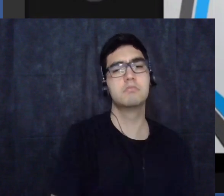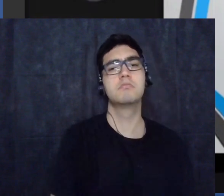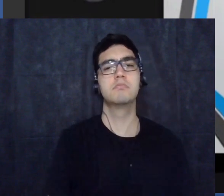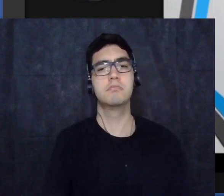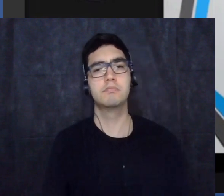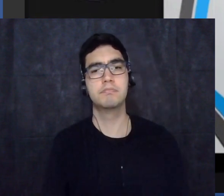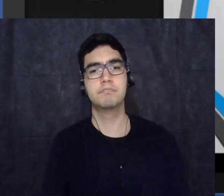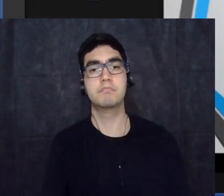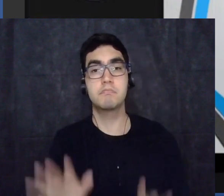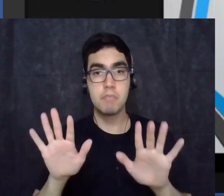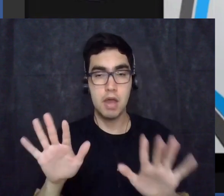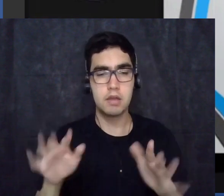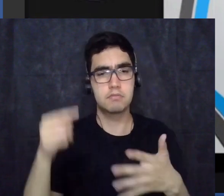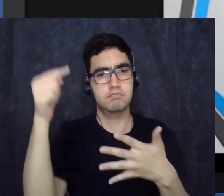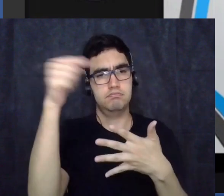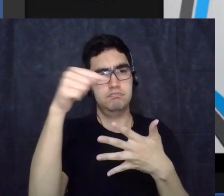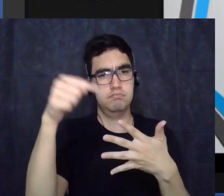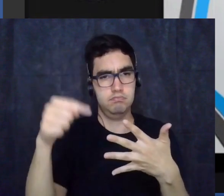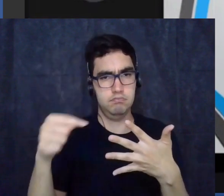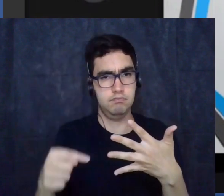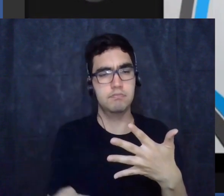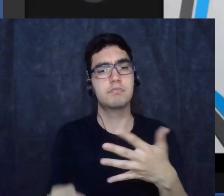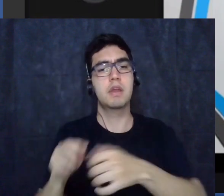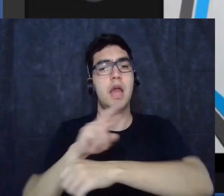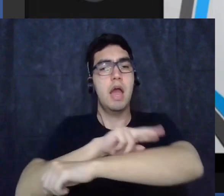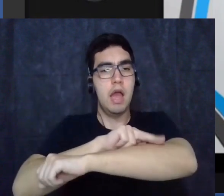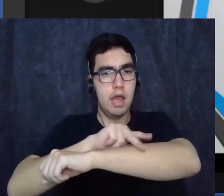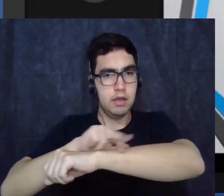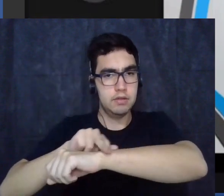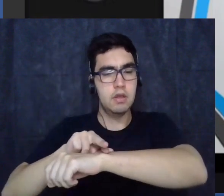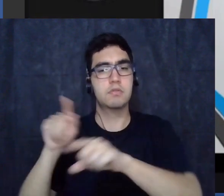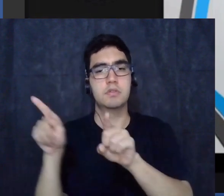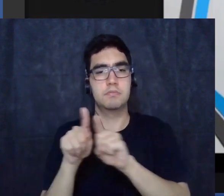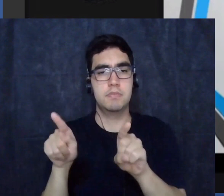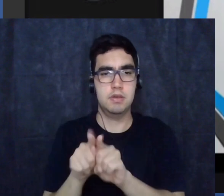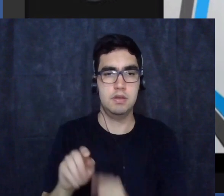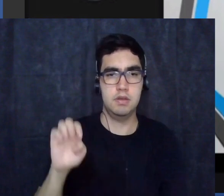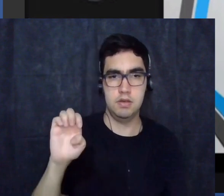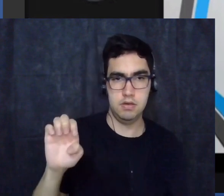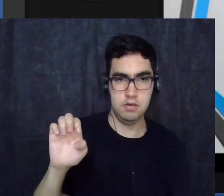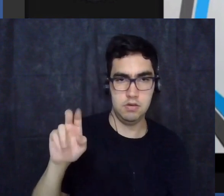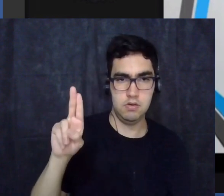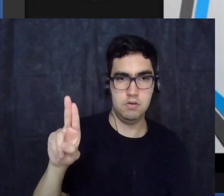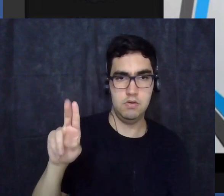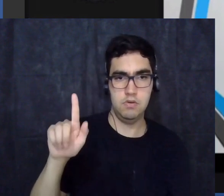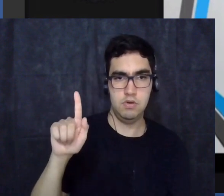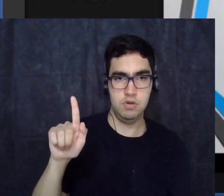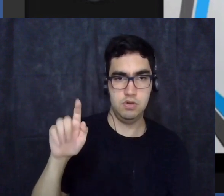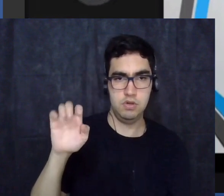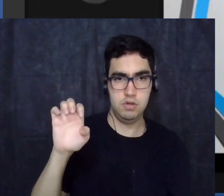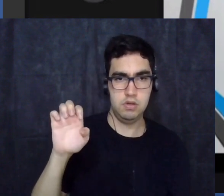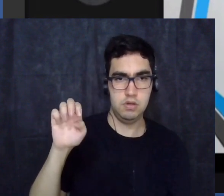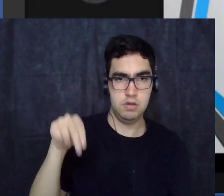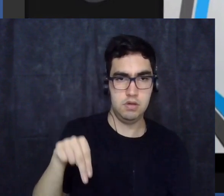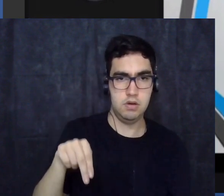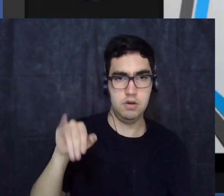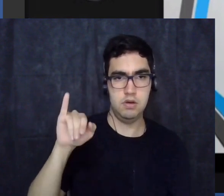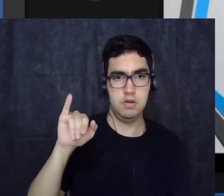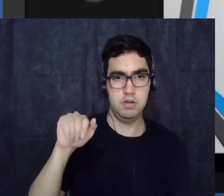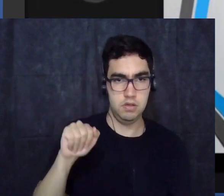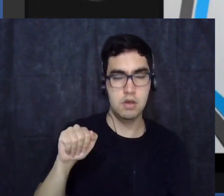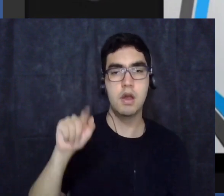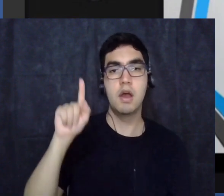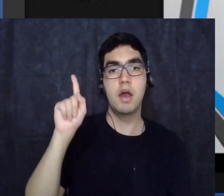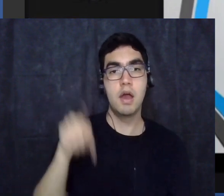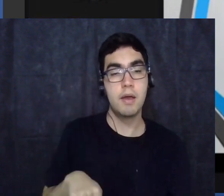eugenista nós devemos nos centrar aí na questão do nazismo